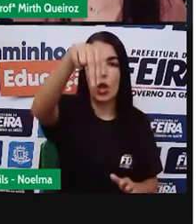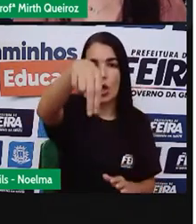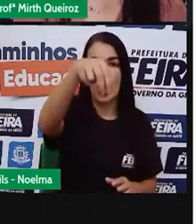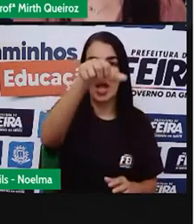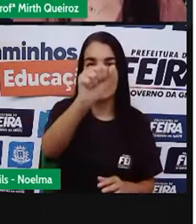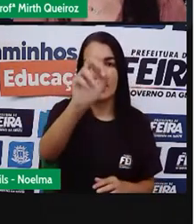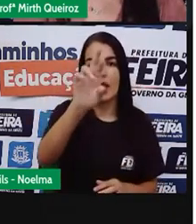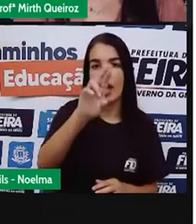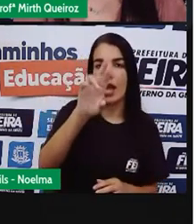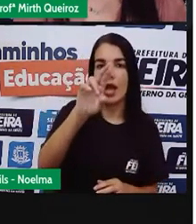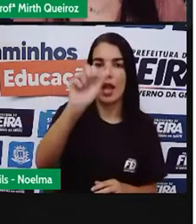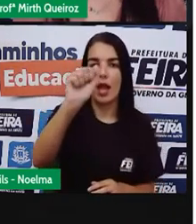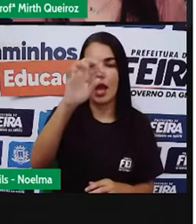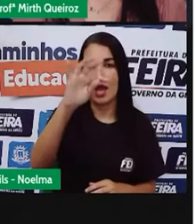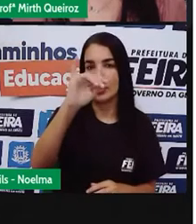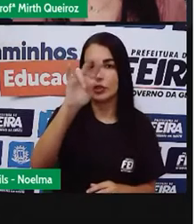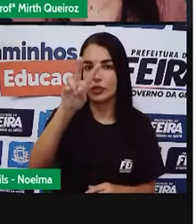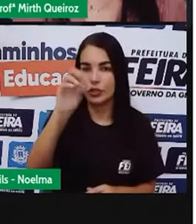Em outras aulas,